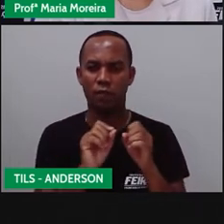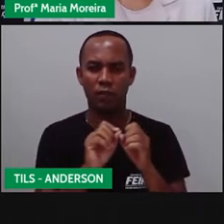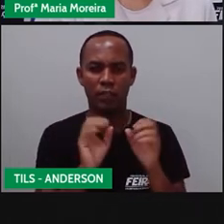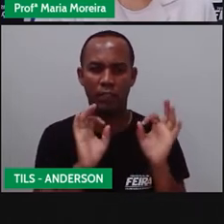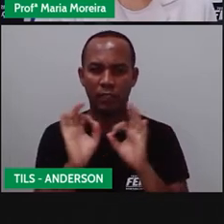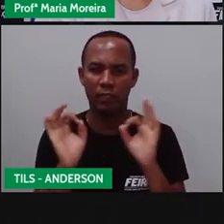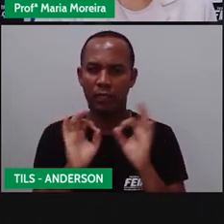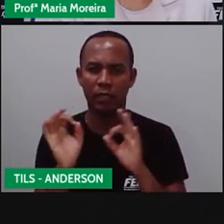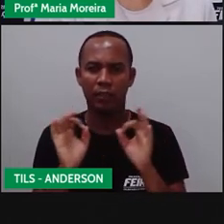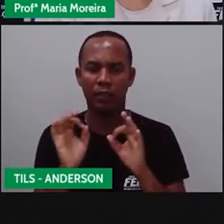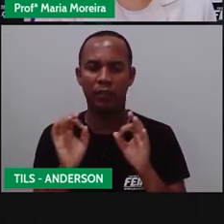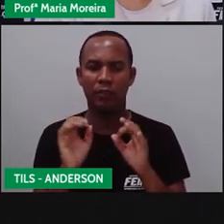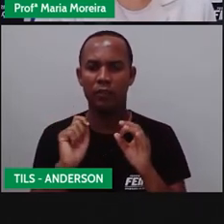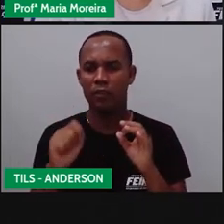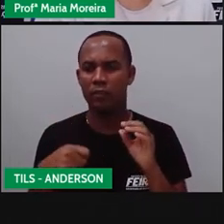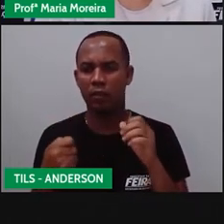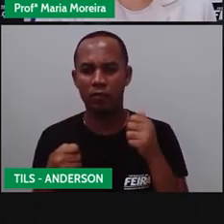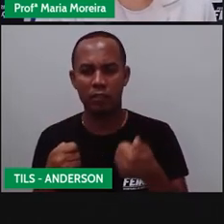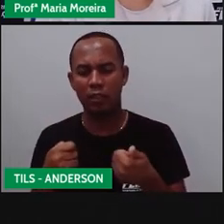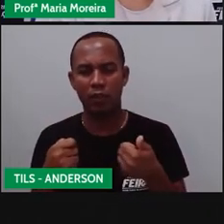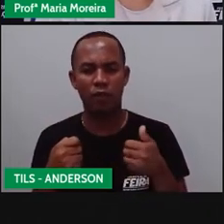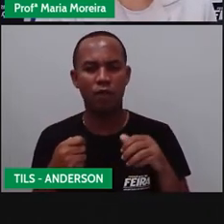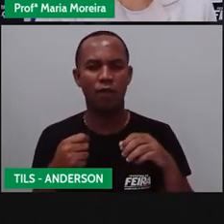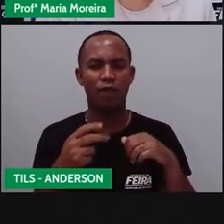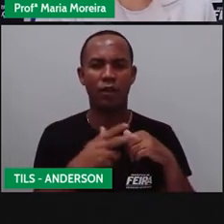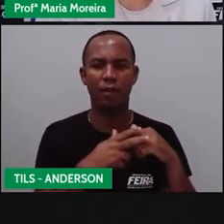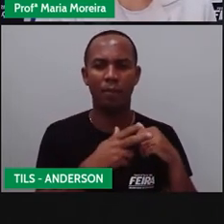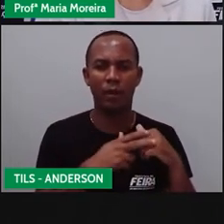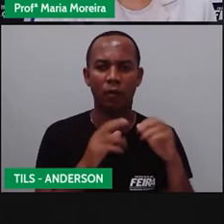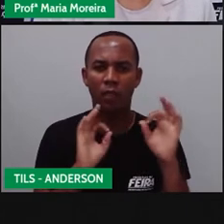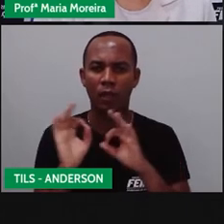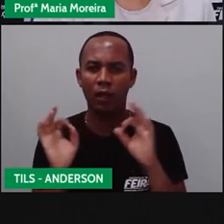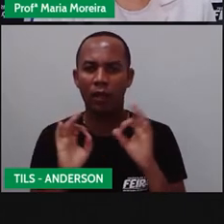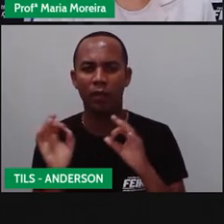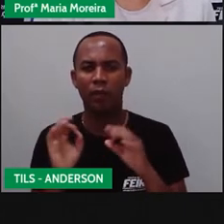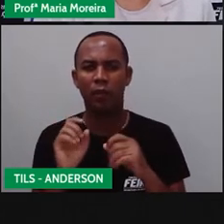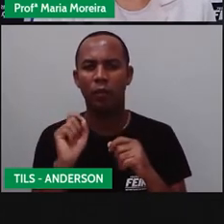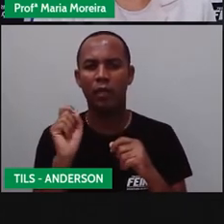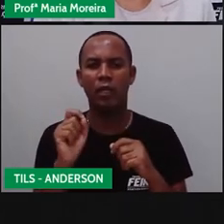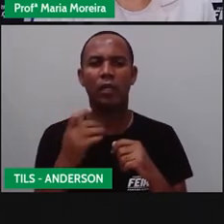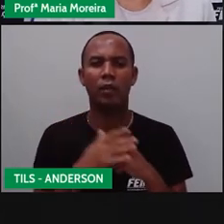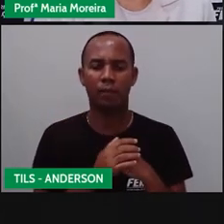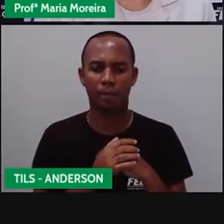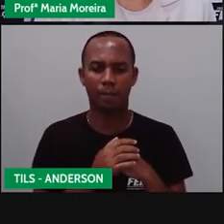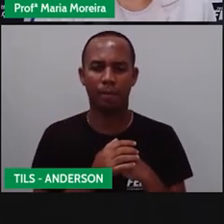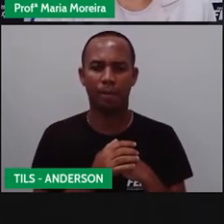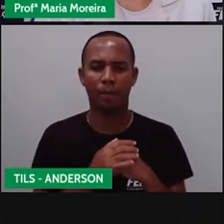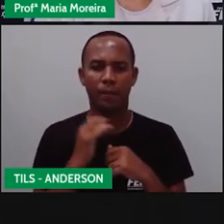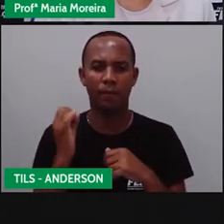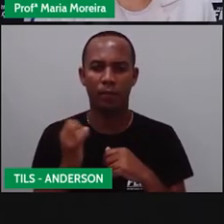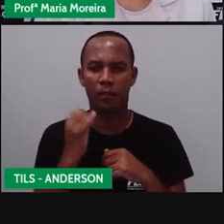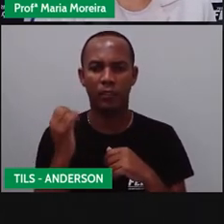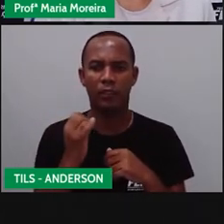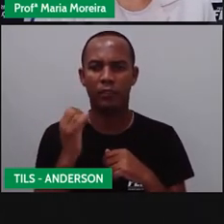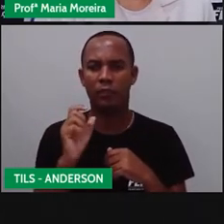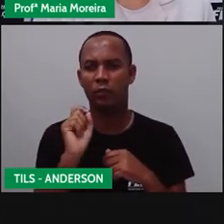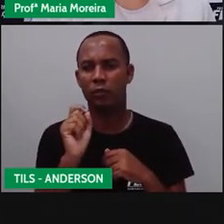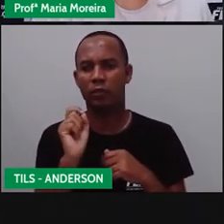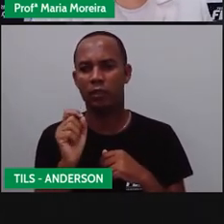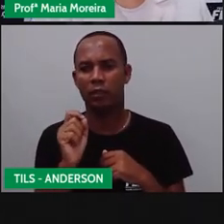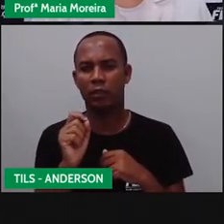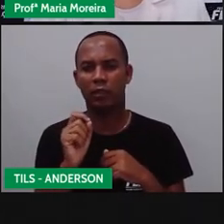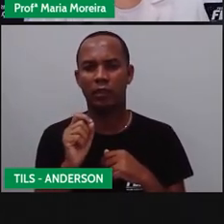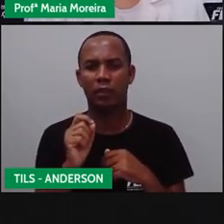nem por sinais verbais, nem pela escrita, é a linguagem o quê? Não verbal. Portanto, ela basicamente